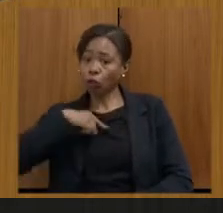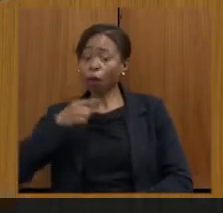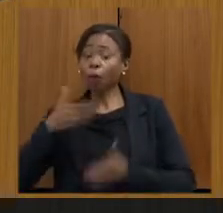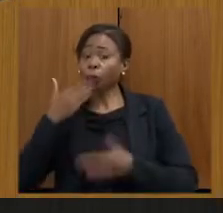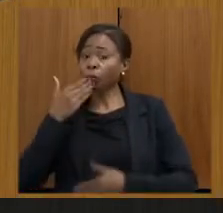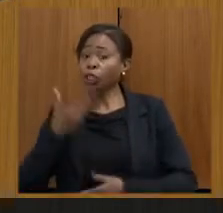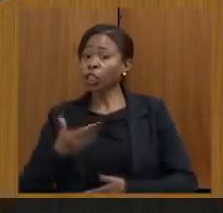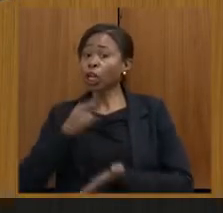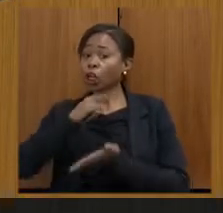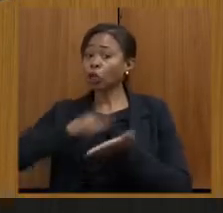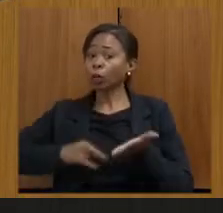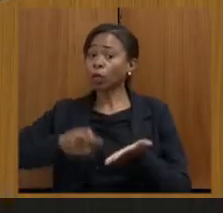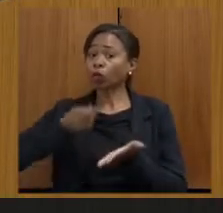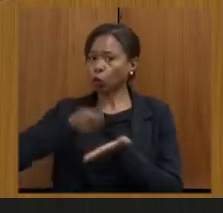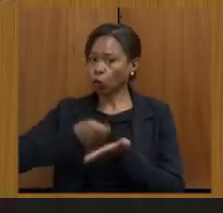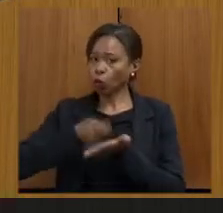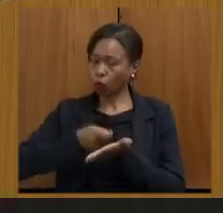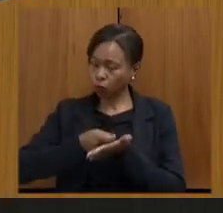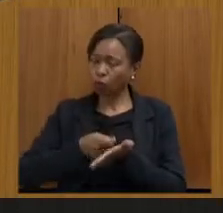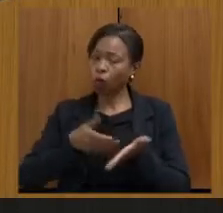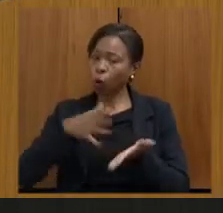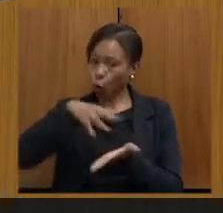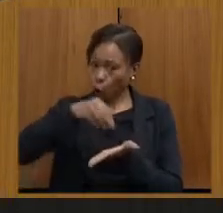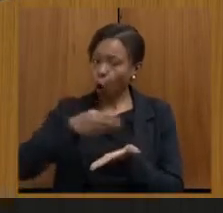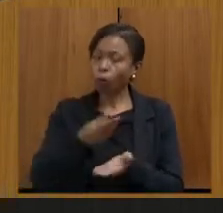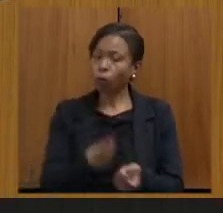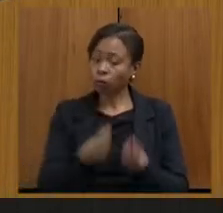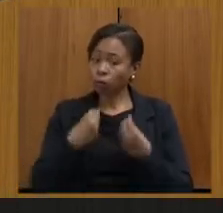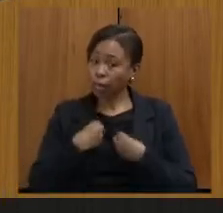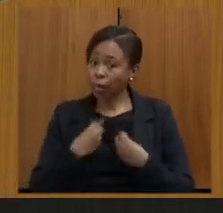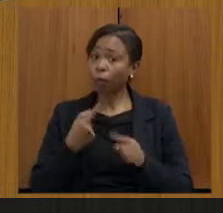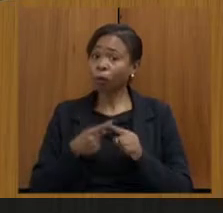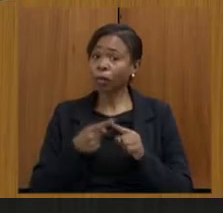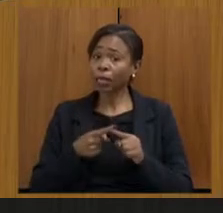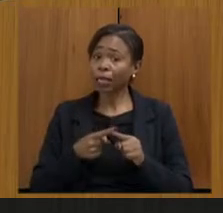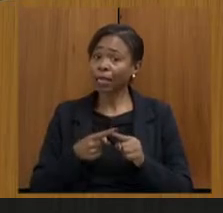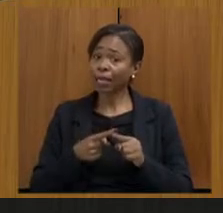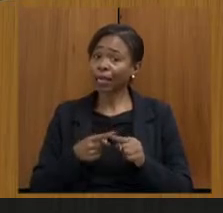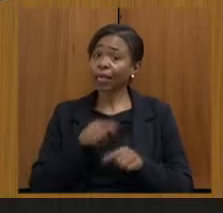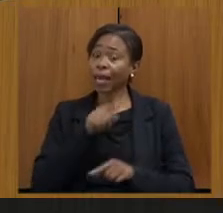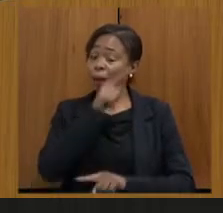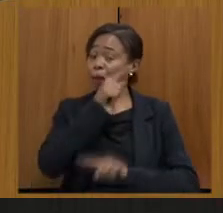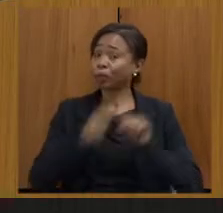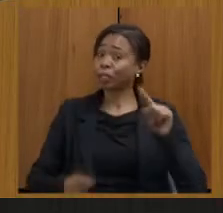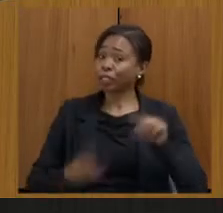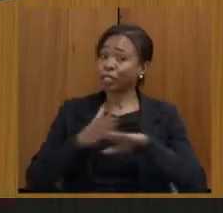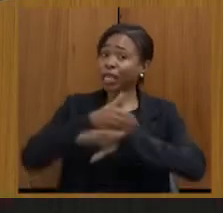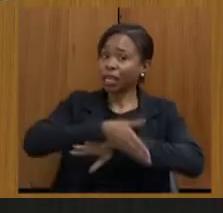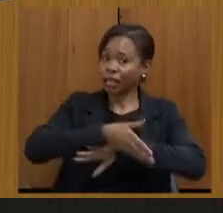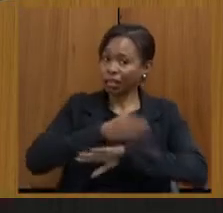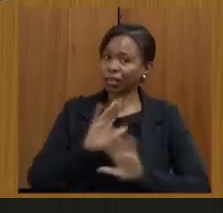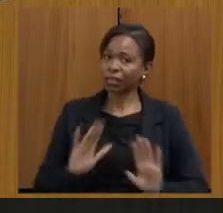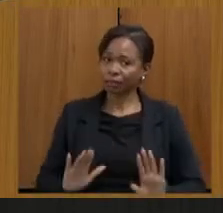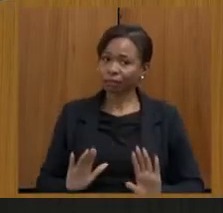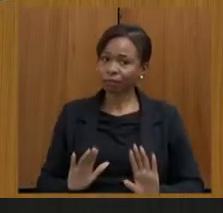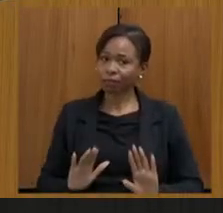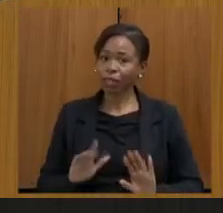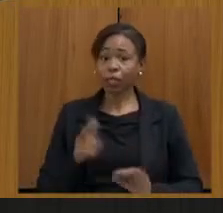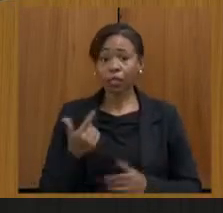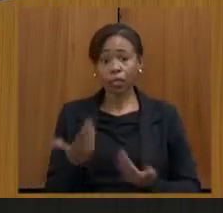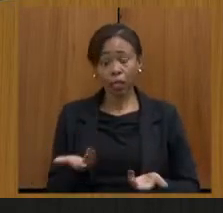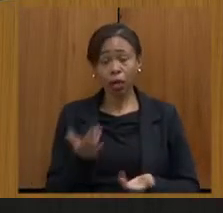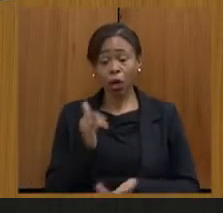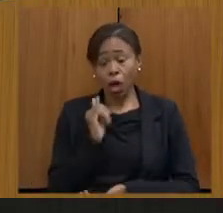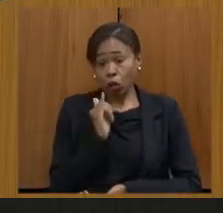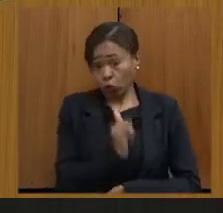notificação só pode ser dizendo que ela está impedida de instalar, porque ela tem a licença de instalação. Então, a notificação só deve